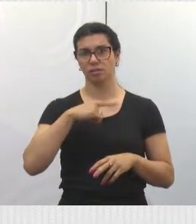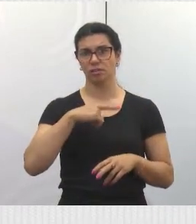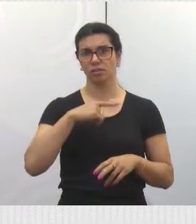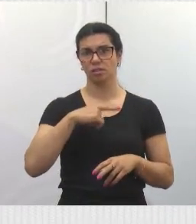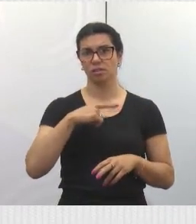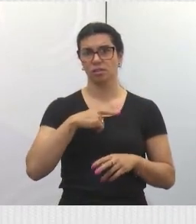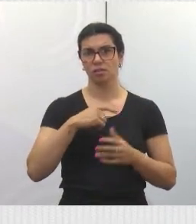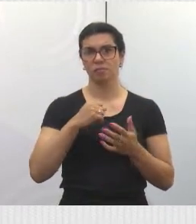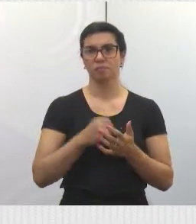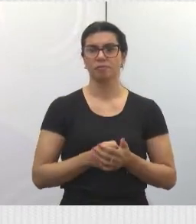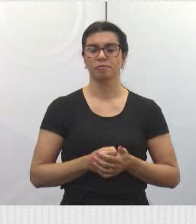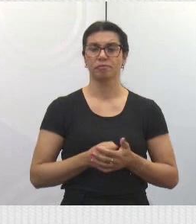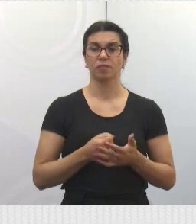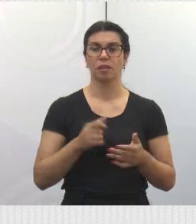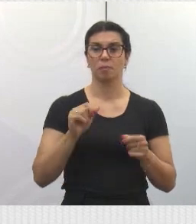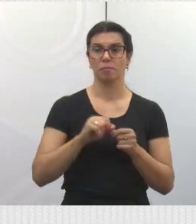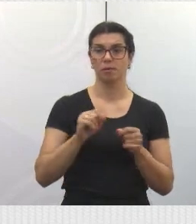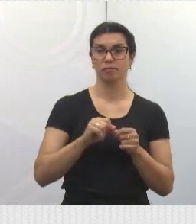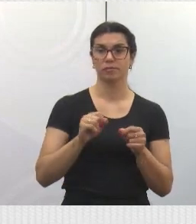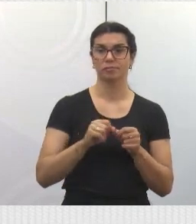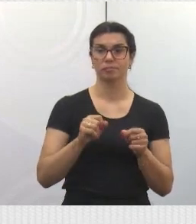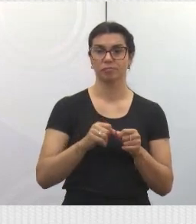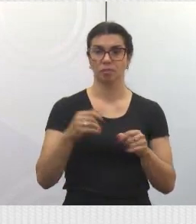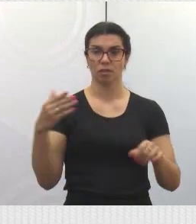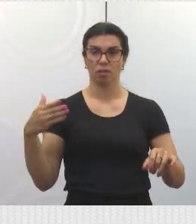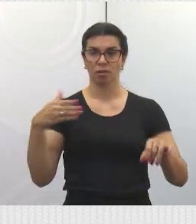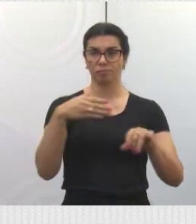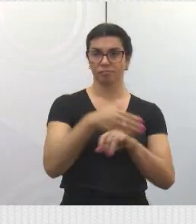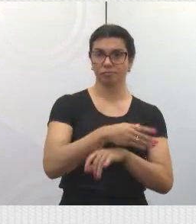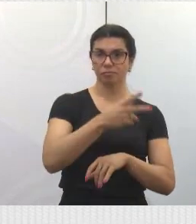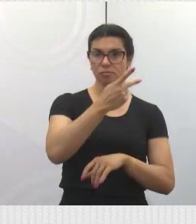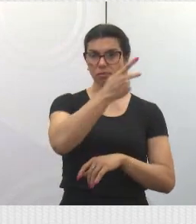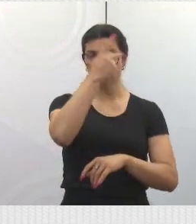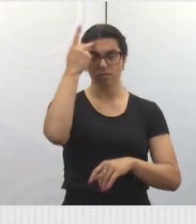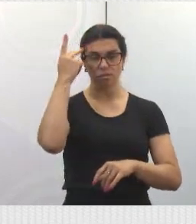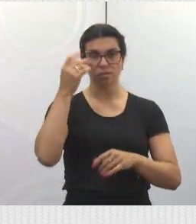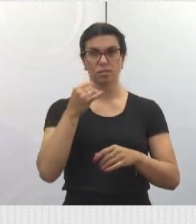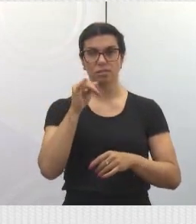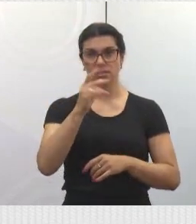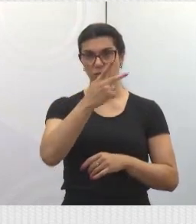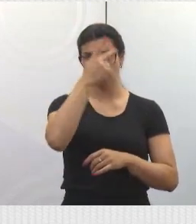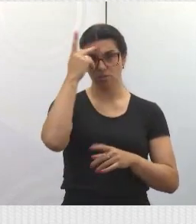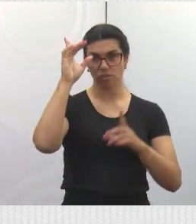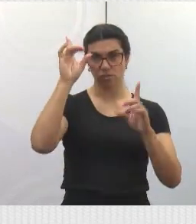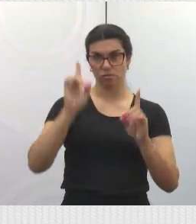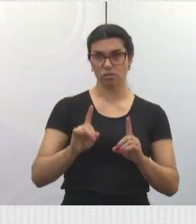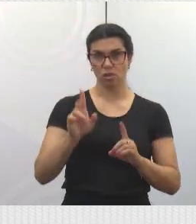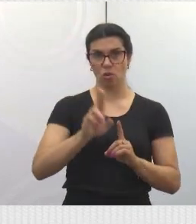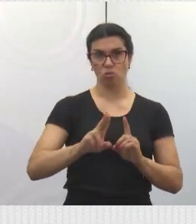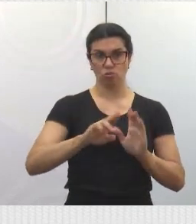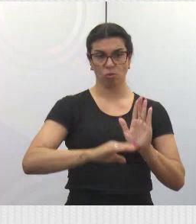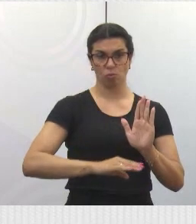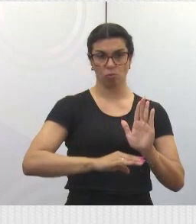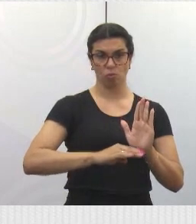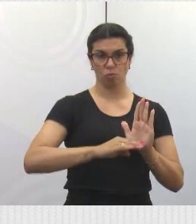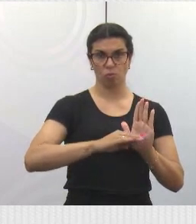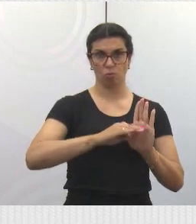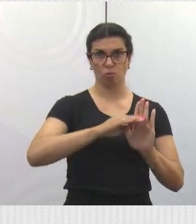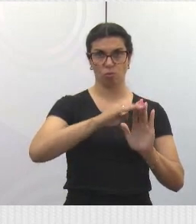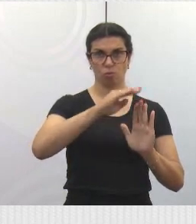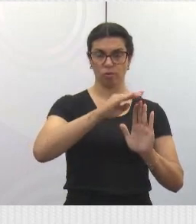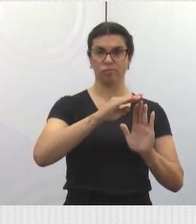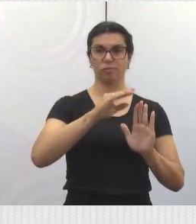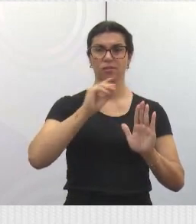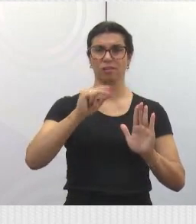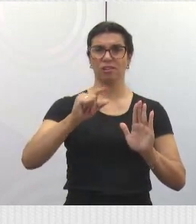E para fazer o acesso das pessoas que têm alguma deficiência, se utiliza o elevador. O elevador faz